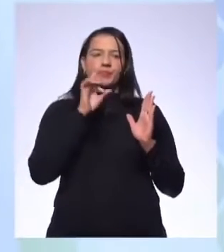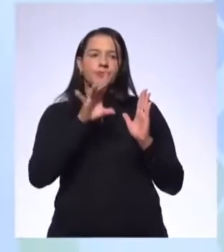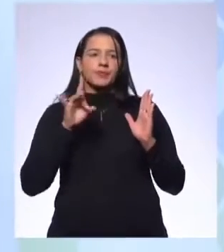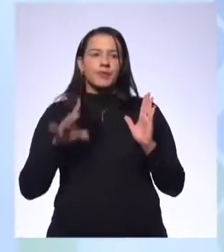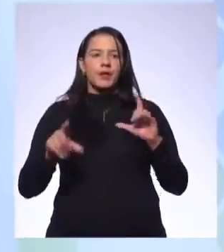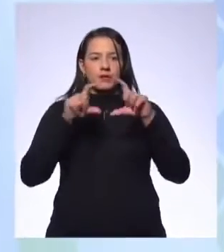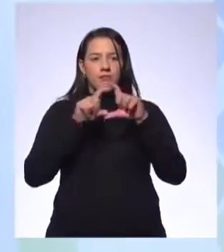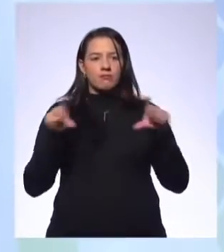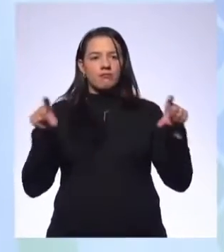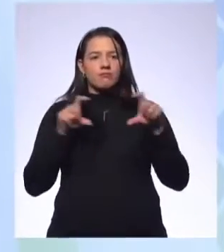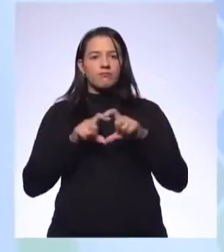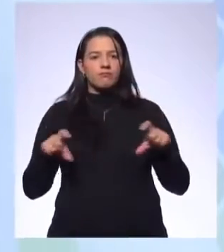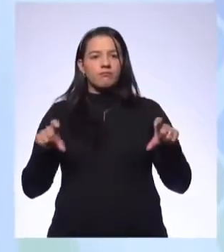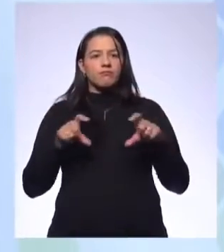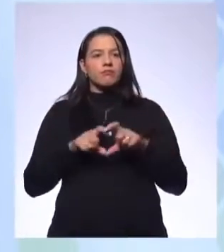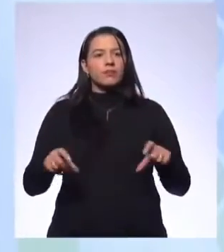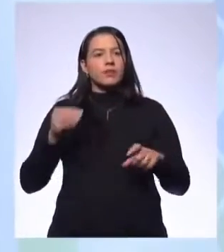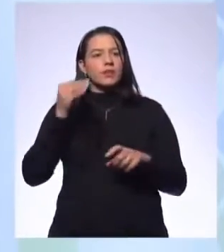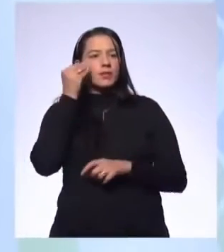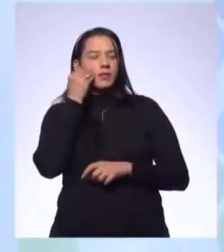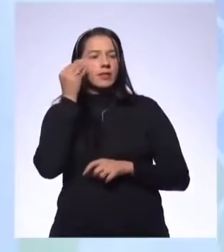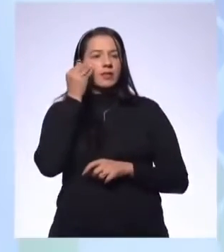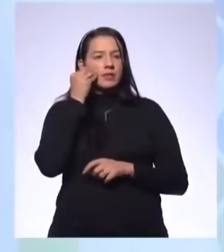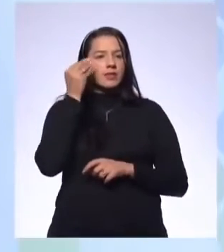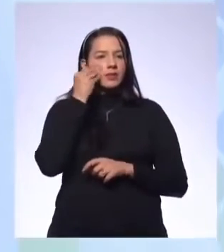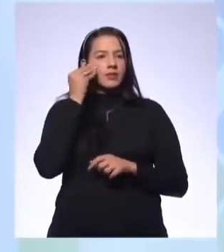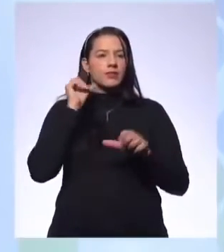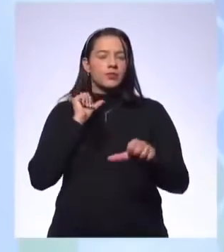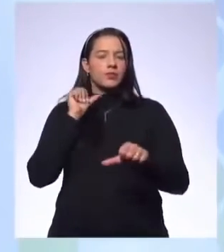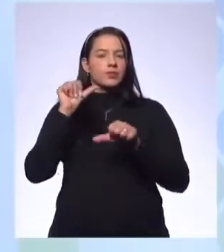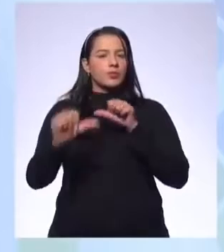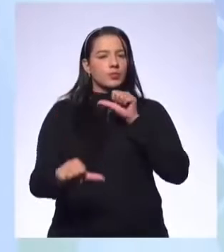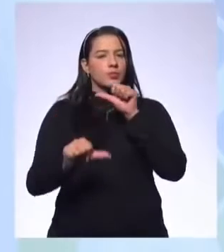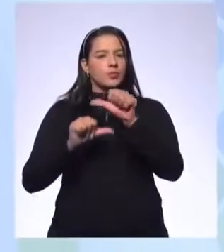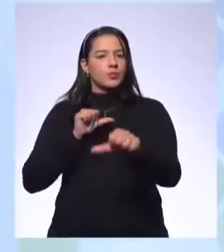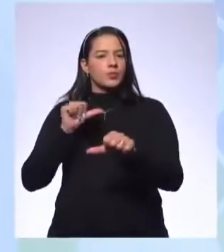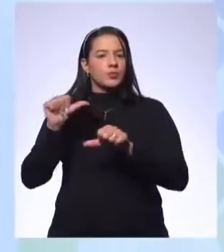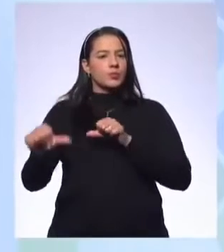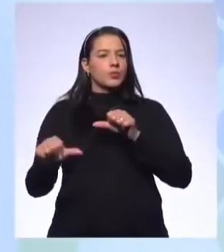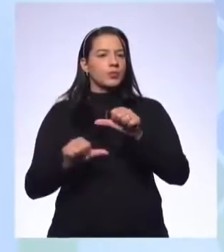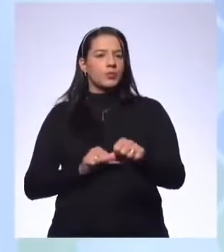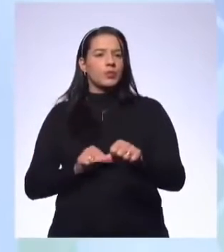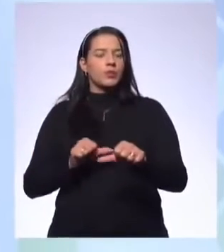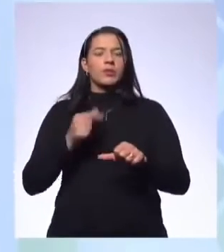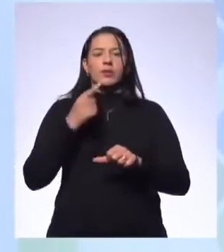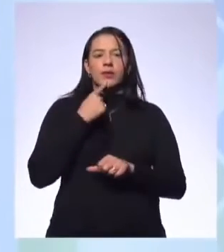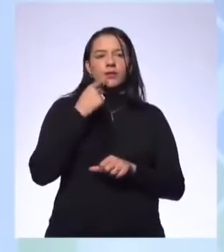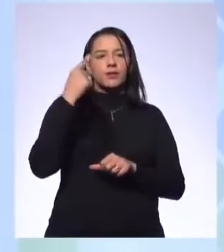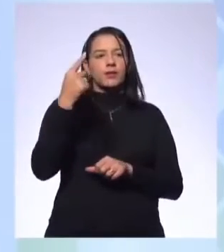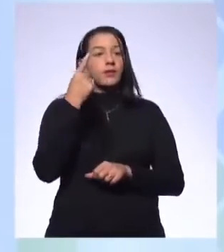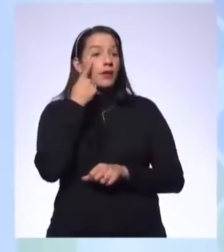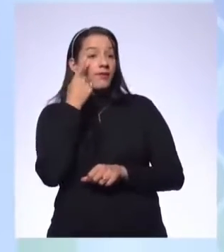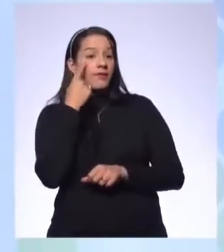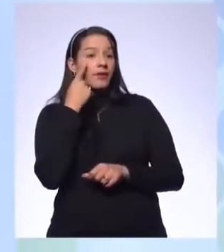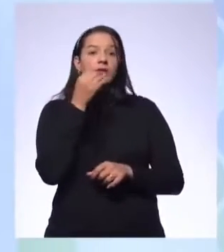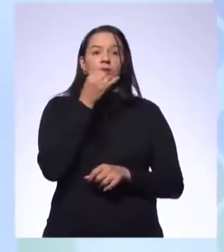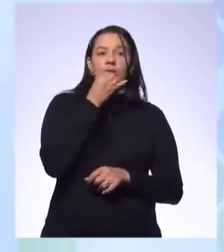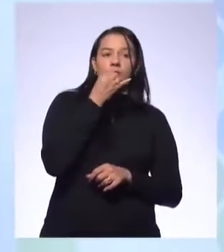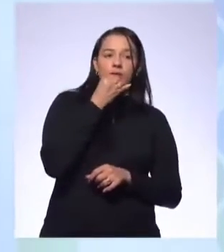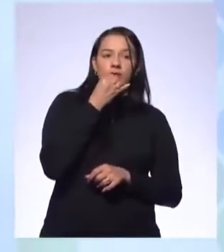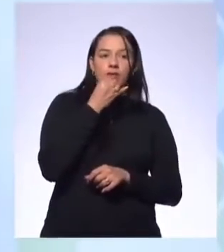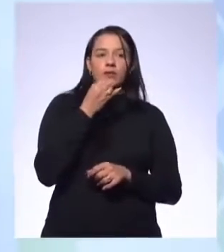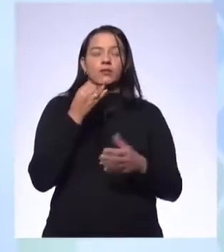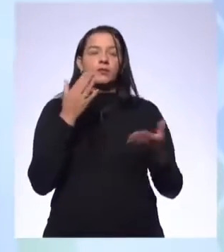parágrafo. E aí eu vou tentando pontuar, à medida que a gente for trocando aqui, eu vou tentar pontuar, olha, tá vendo aí um exemplo,